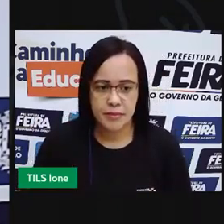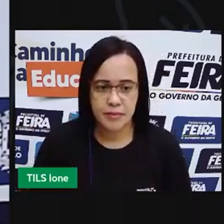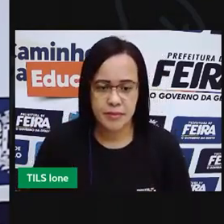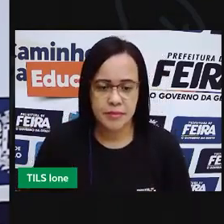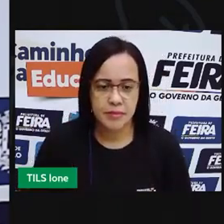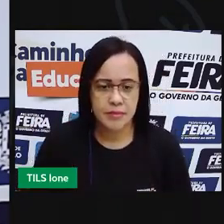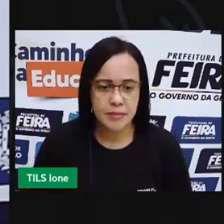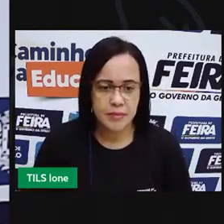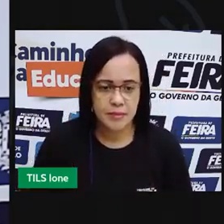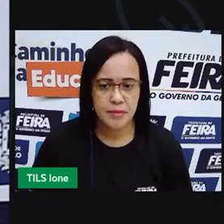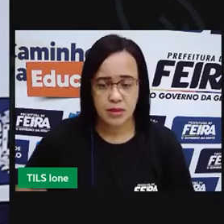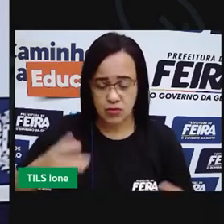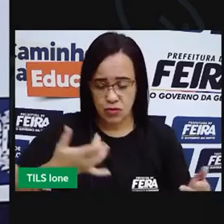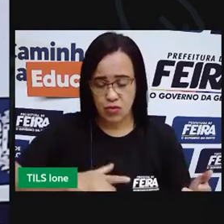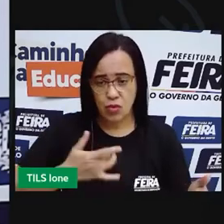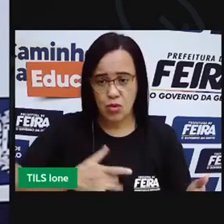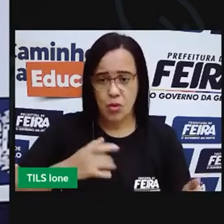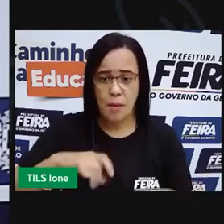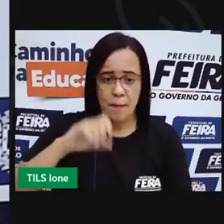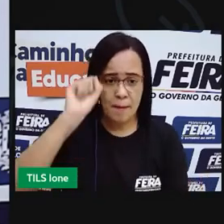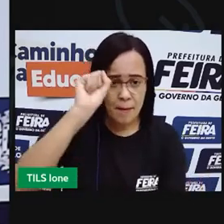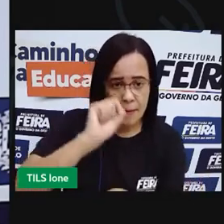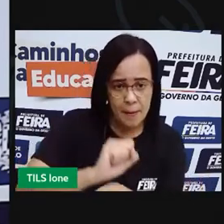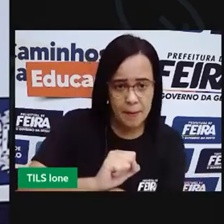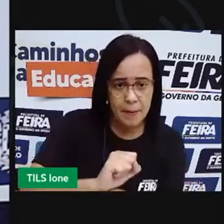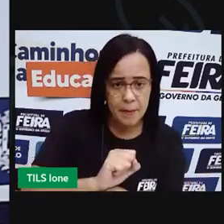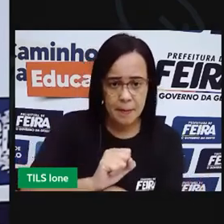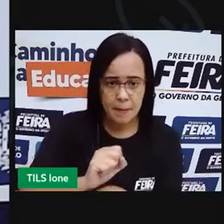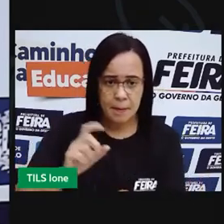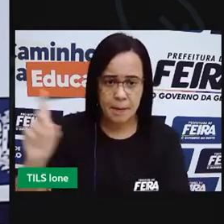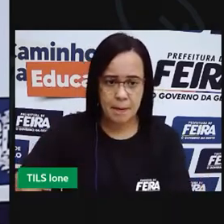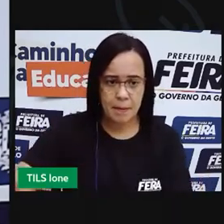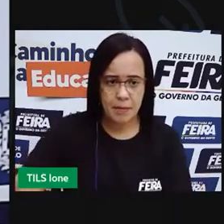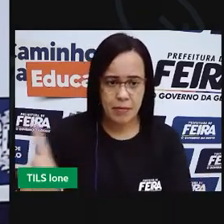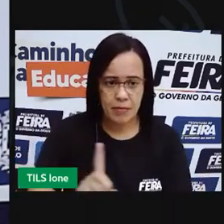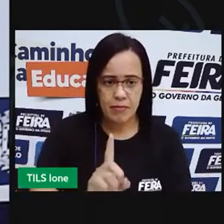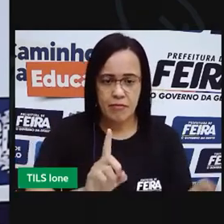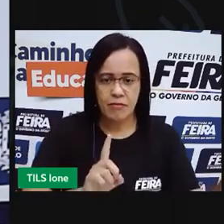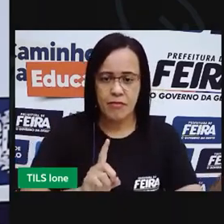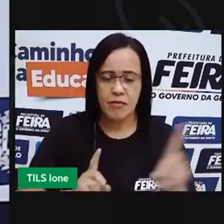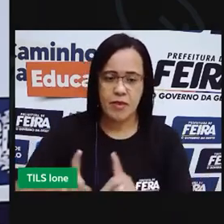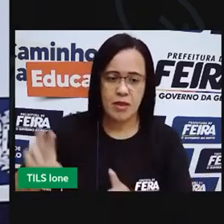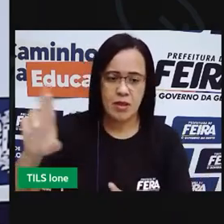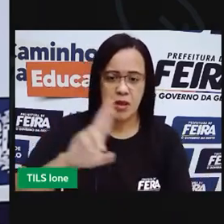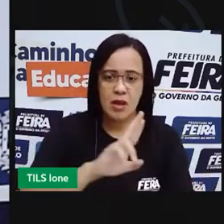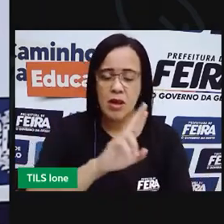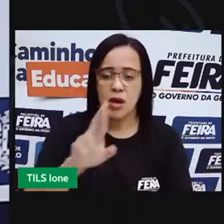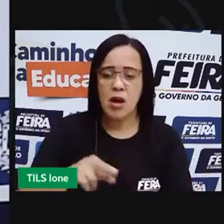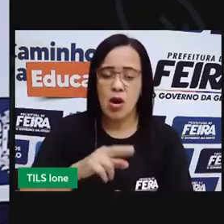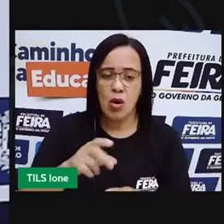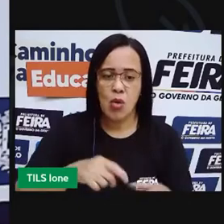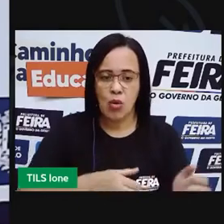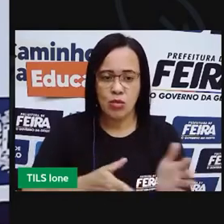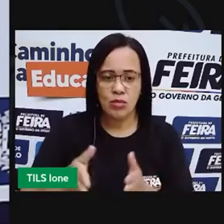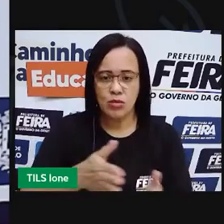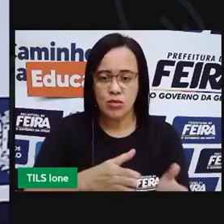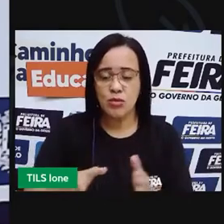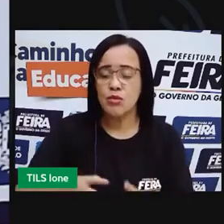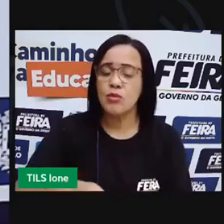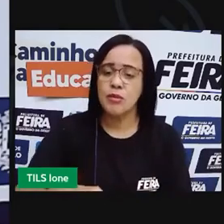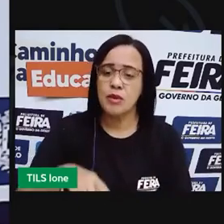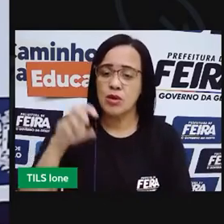Se o violino fará, vem a avó pelo caminho, com cinco papagaios e três passarinhos.